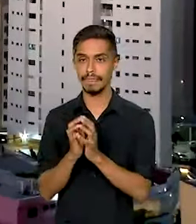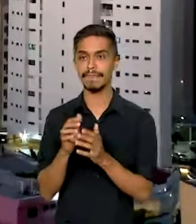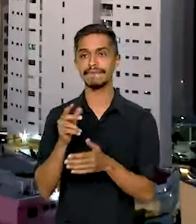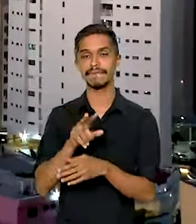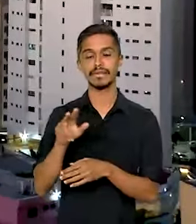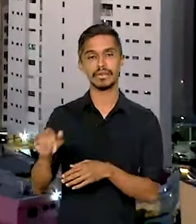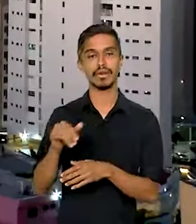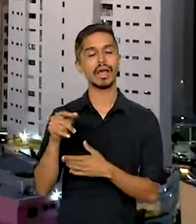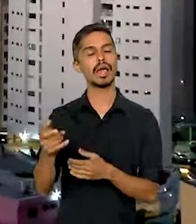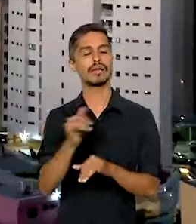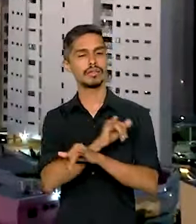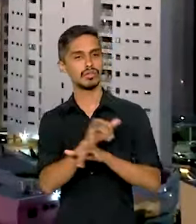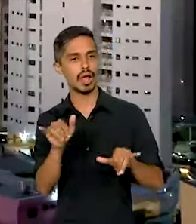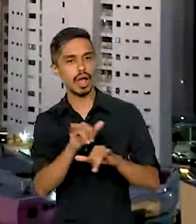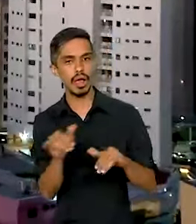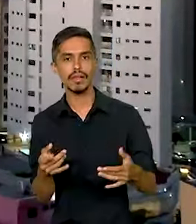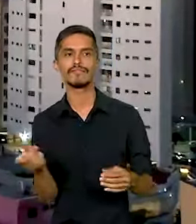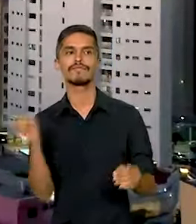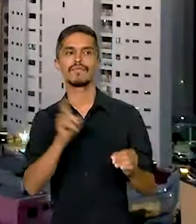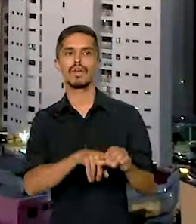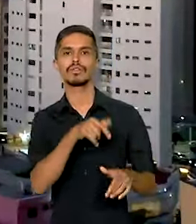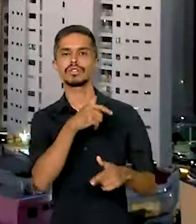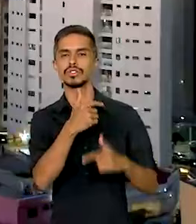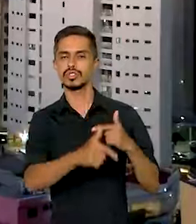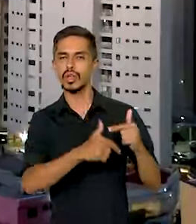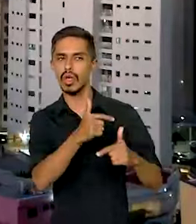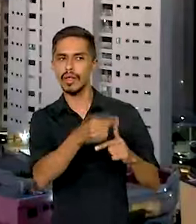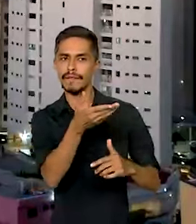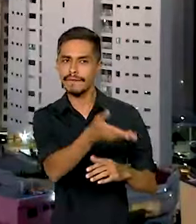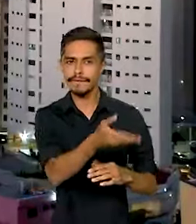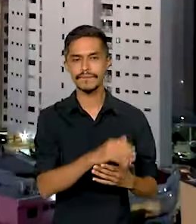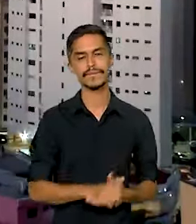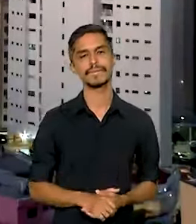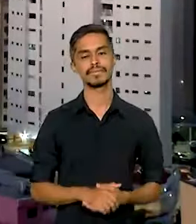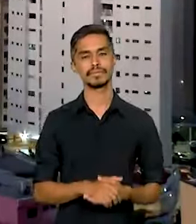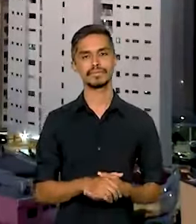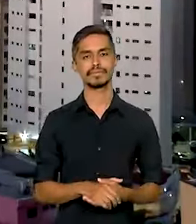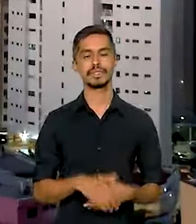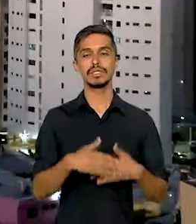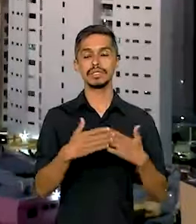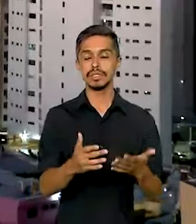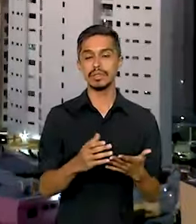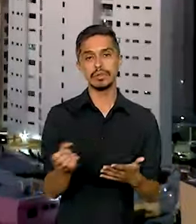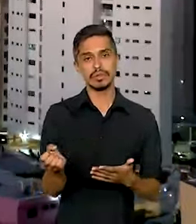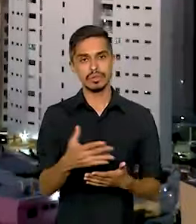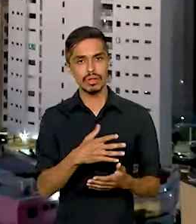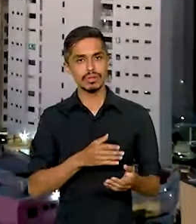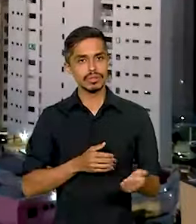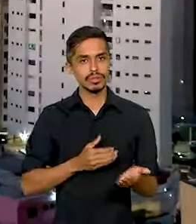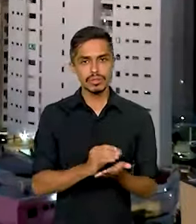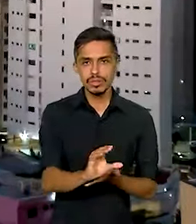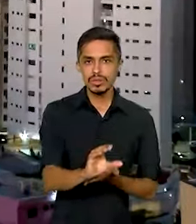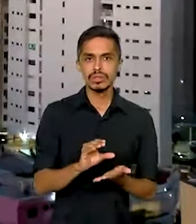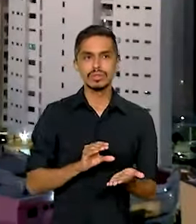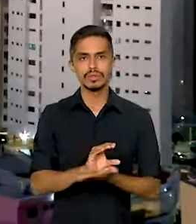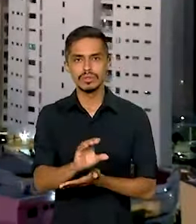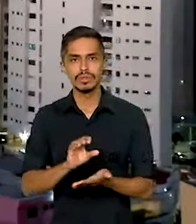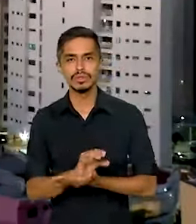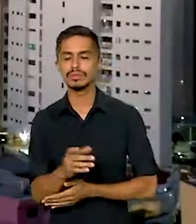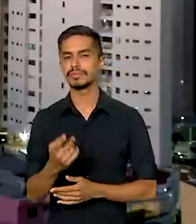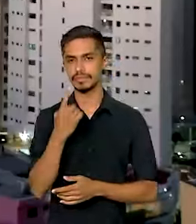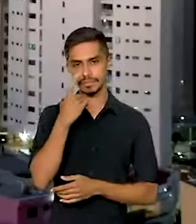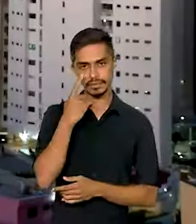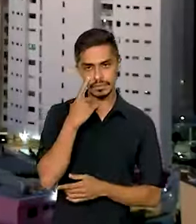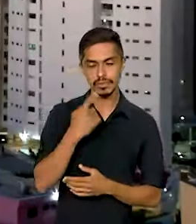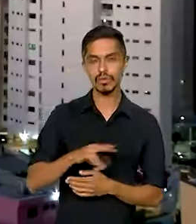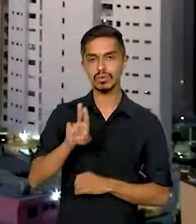vai anunciar a retomada da ampliação do complexo petrolífero. Os novos investimentos foram previstos